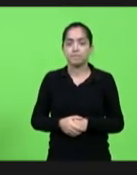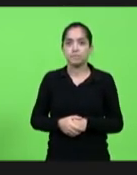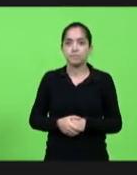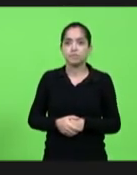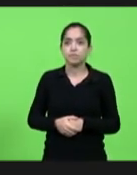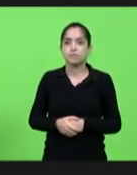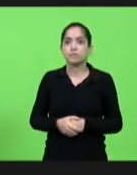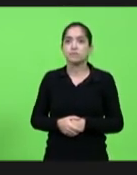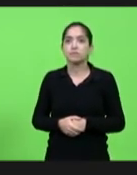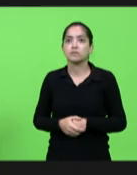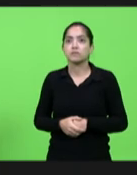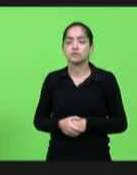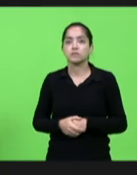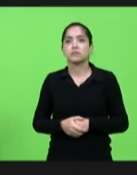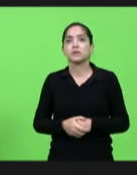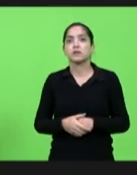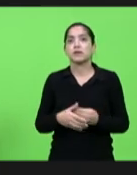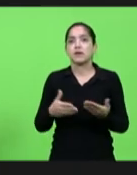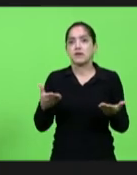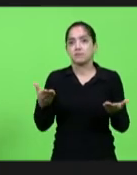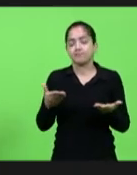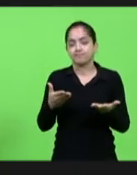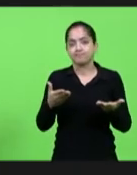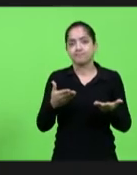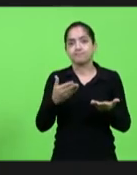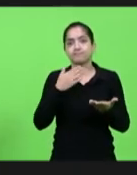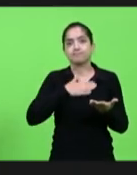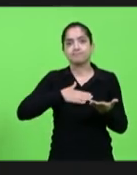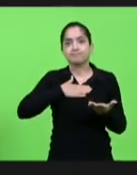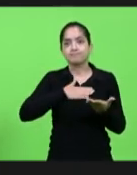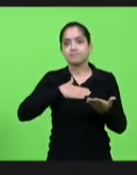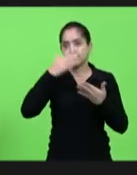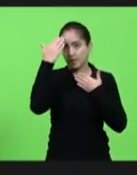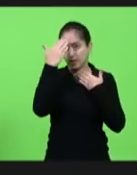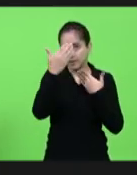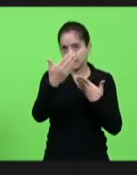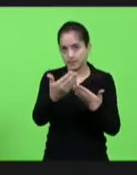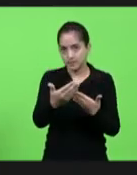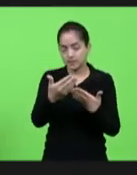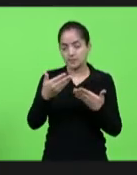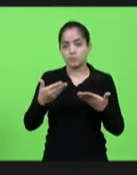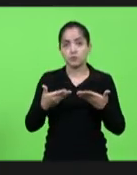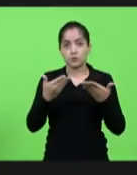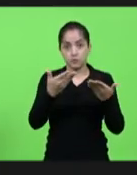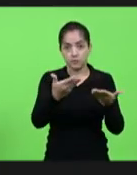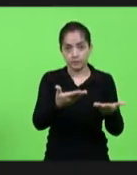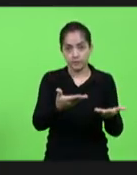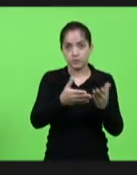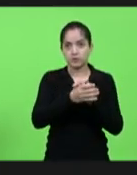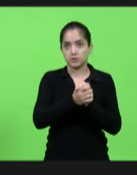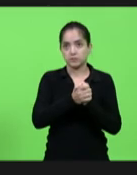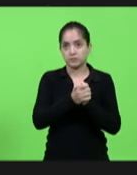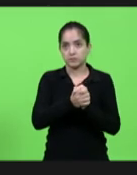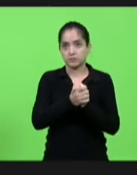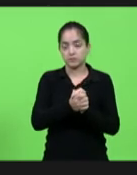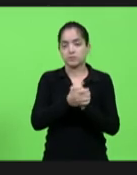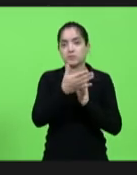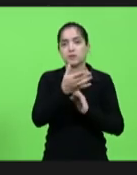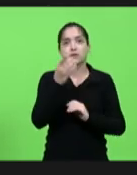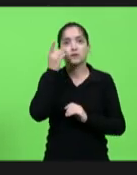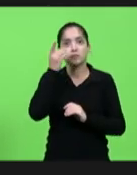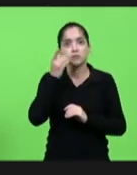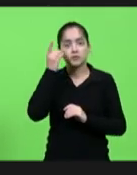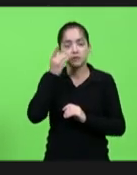é um prazer estarmos aqui hoje agradecemos o convite cumprimentamos a deputada Luciana